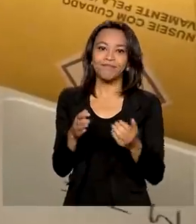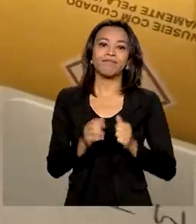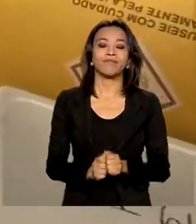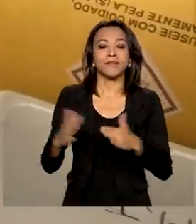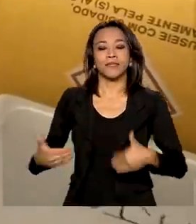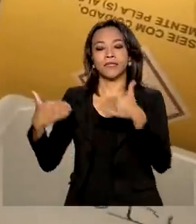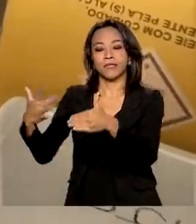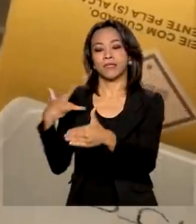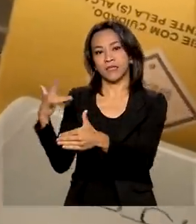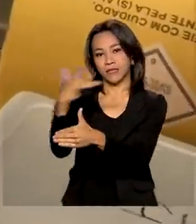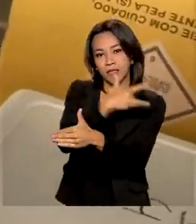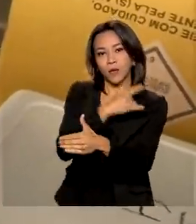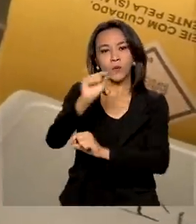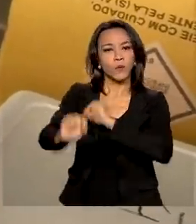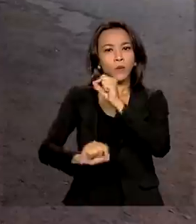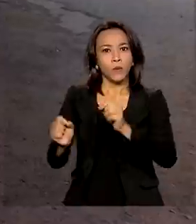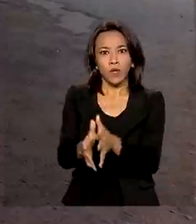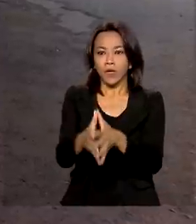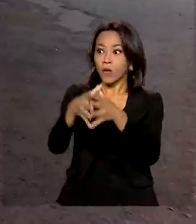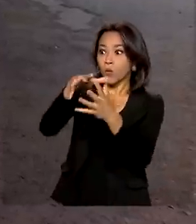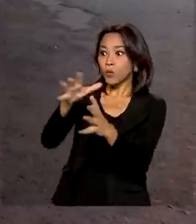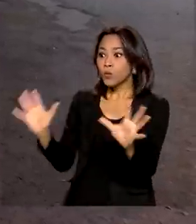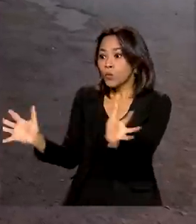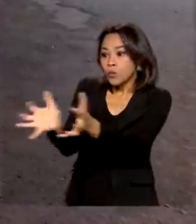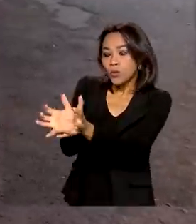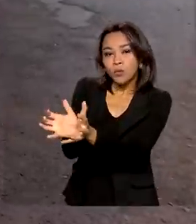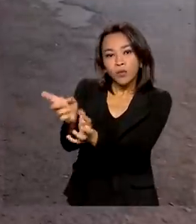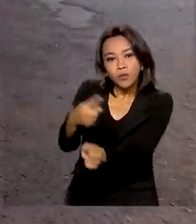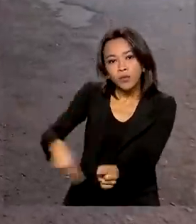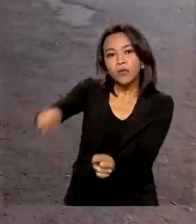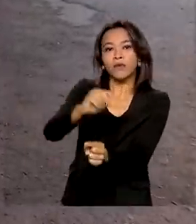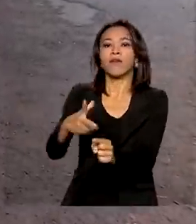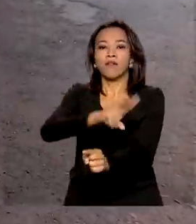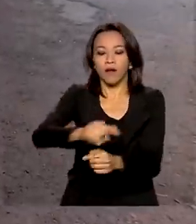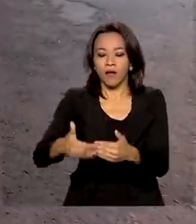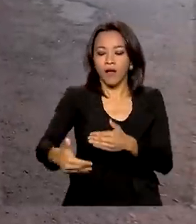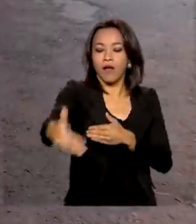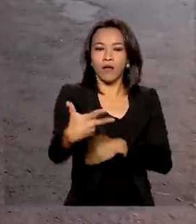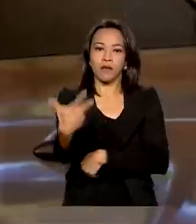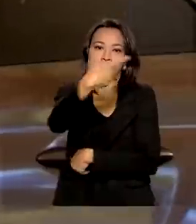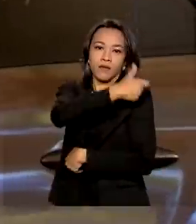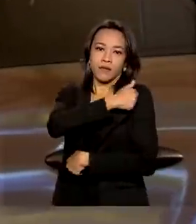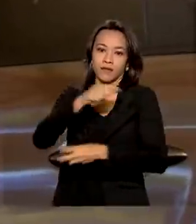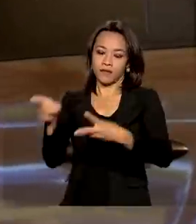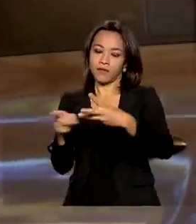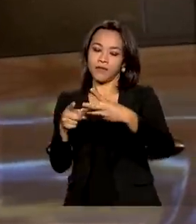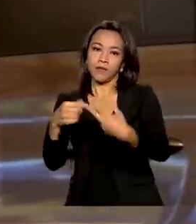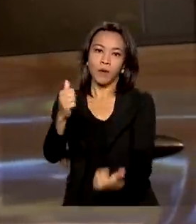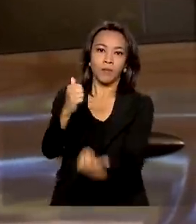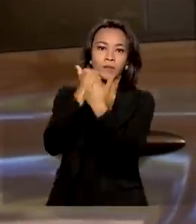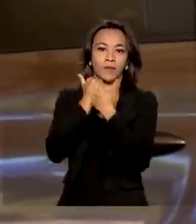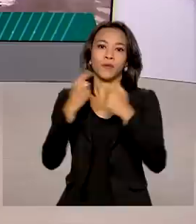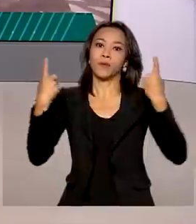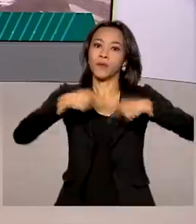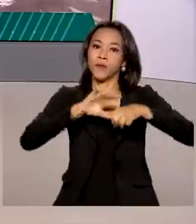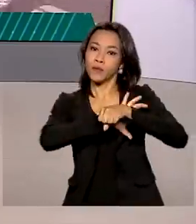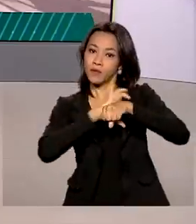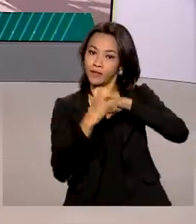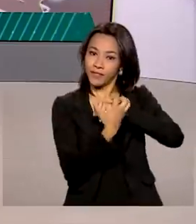o Ministério da Saúde amplia o grupo prioritário que vai receber a dose de reforço da vacina contra a Covid-19.